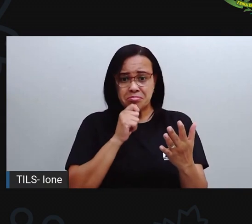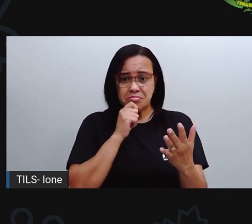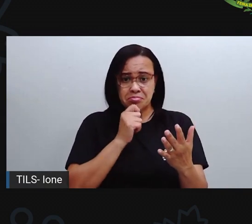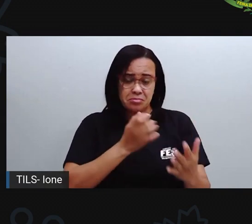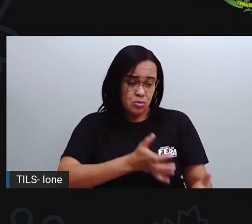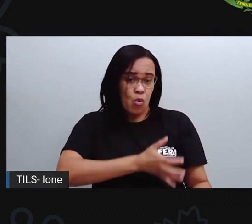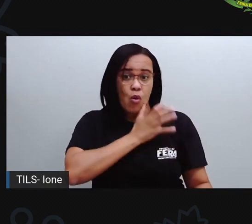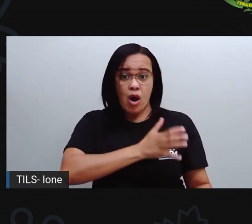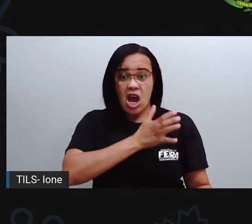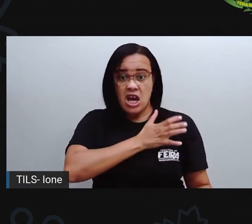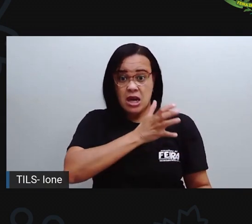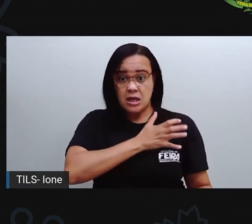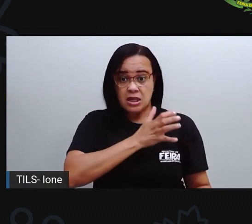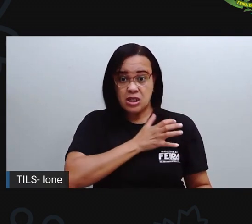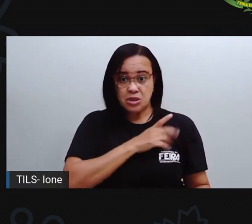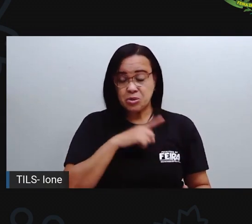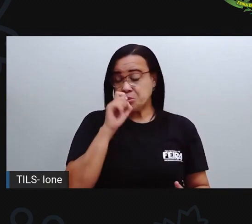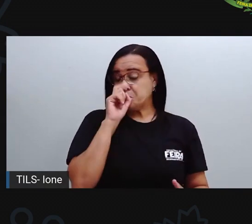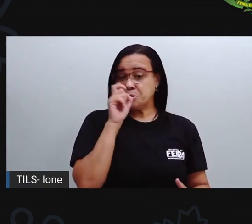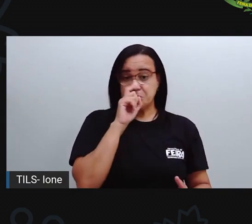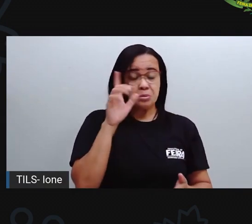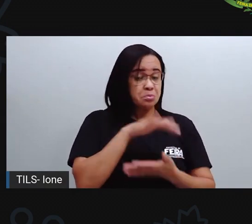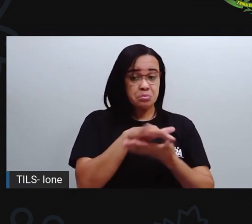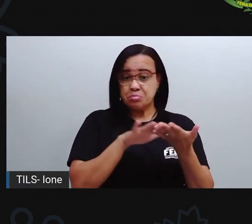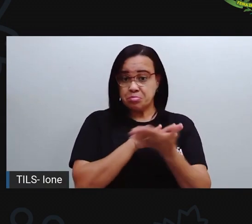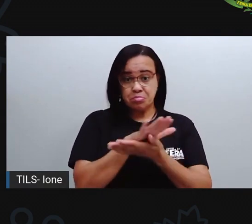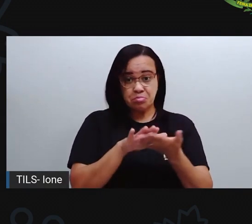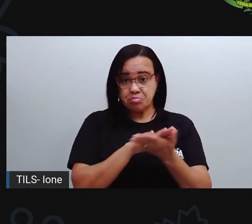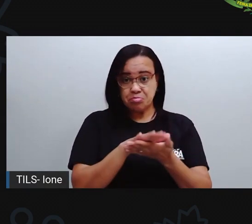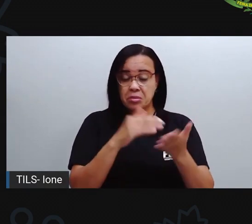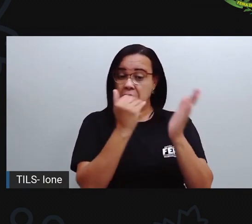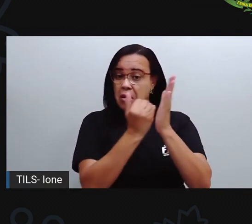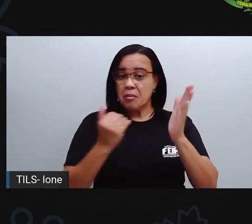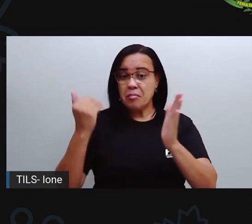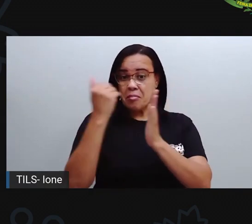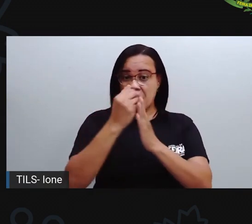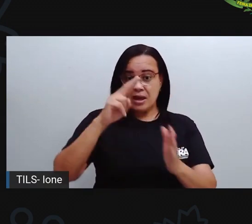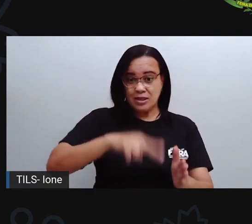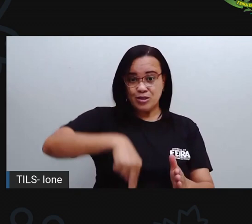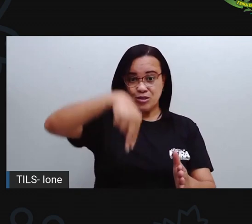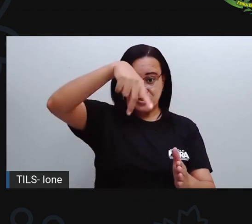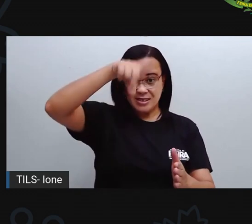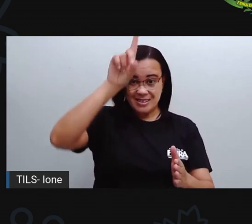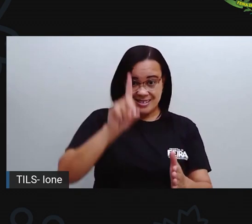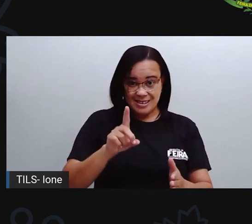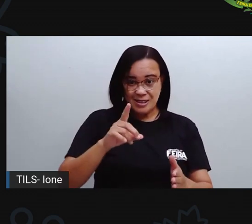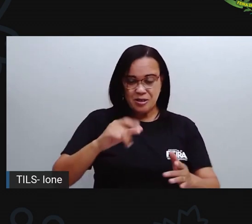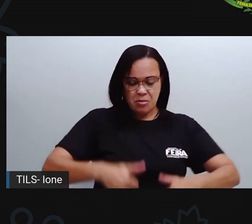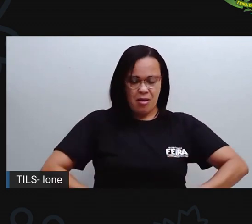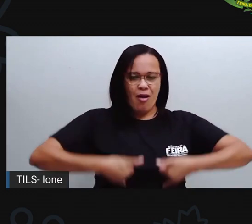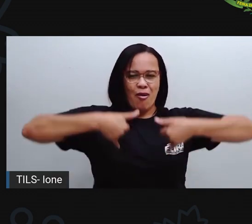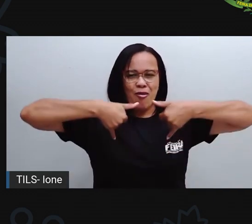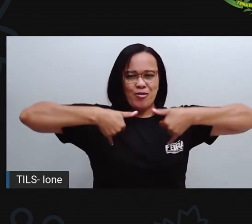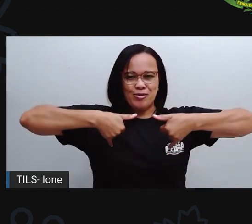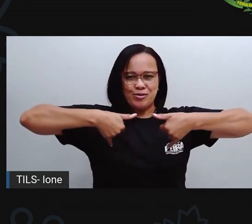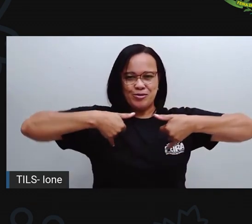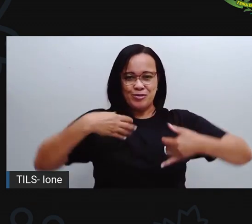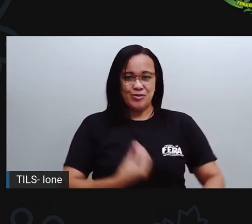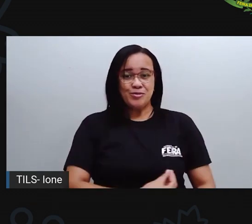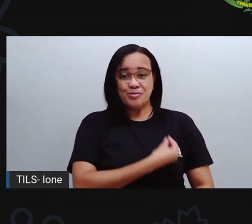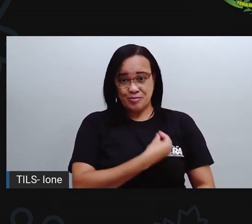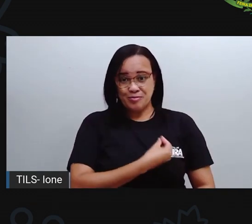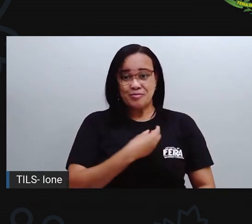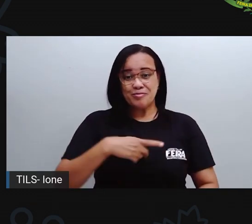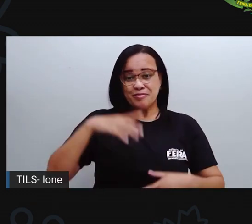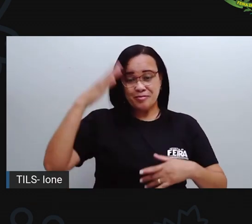ser granfino. Quanto mais sou nordestino, mais tenho orgulho de ser. Da minha